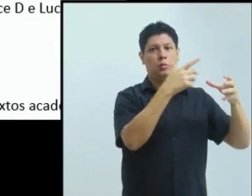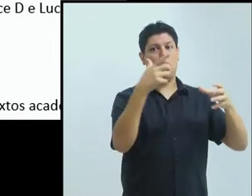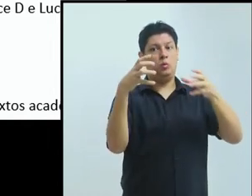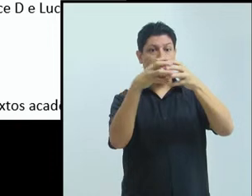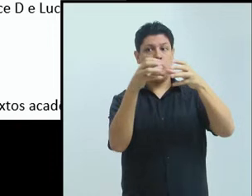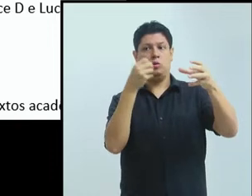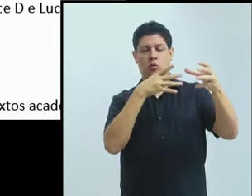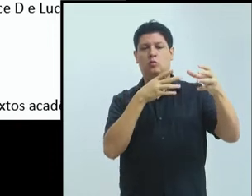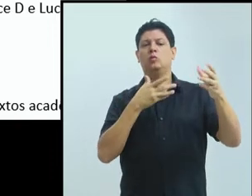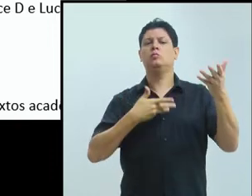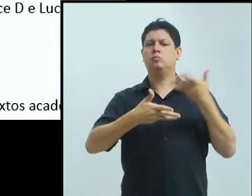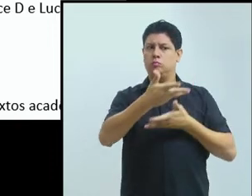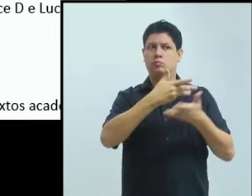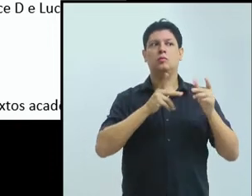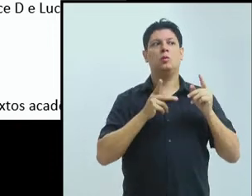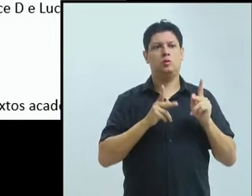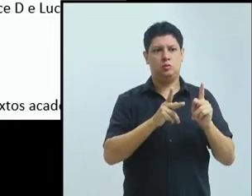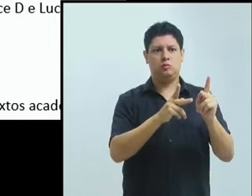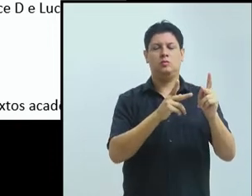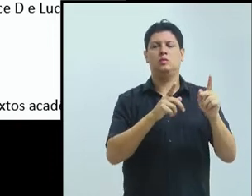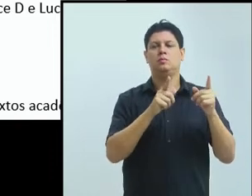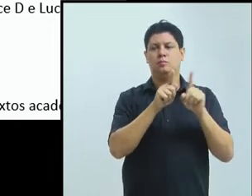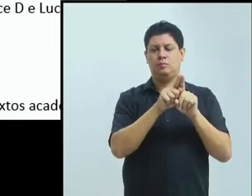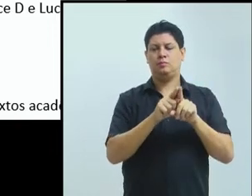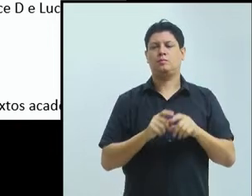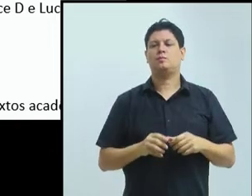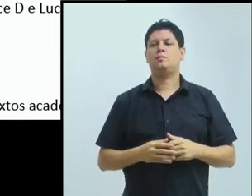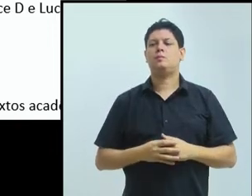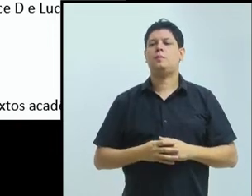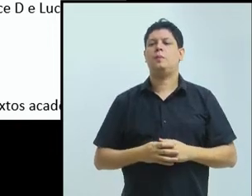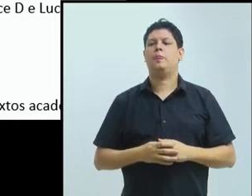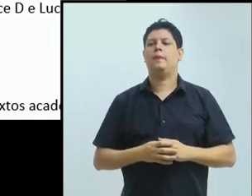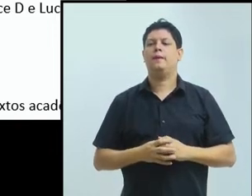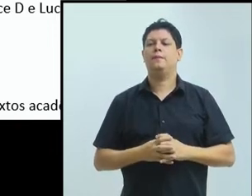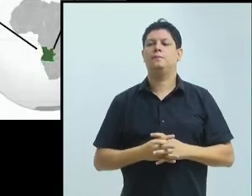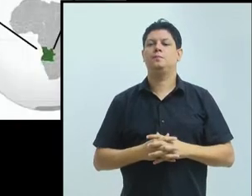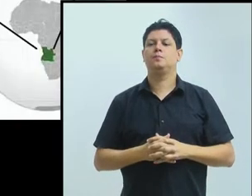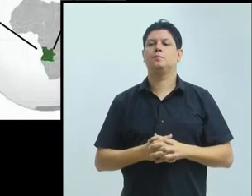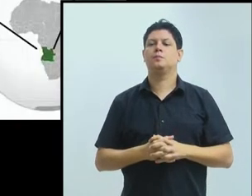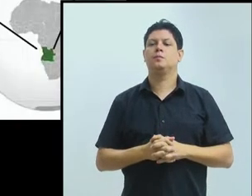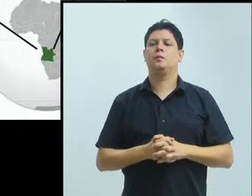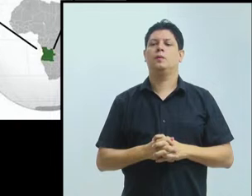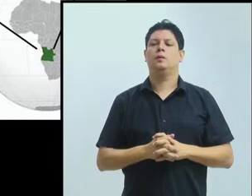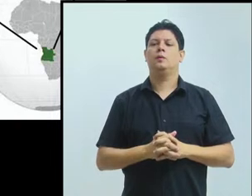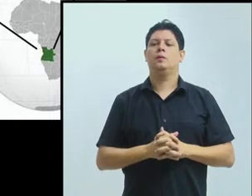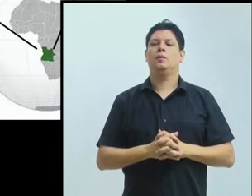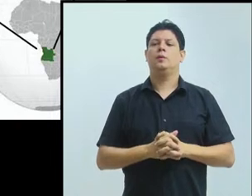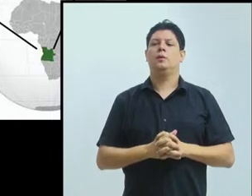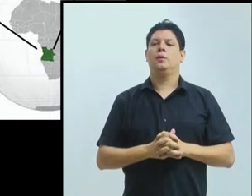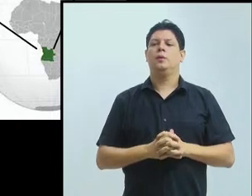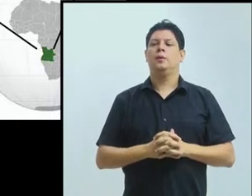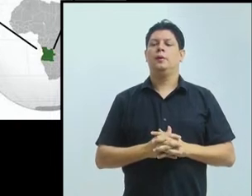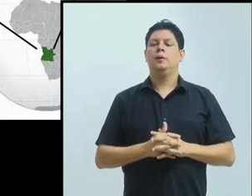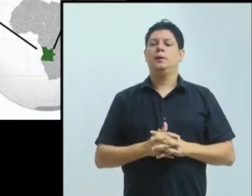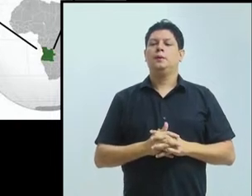que eu tenho que mudar de slide, na verdade, Valquíria. Deve ter um com um mapinha, umas fotos. aí.